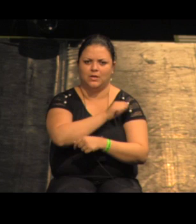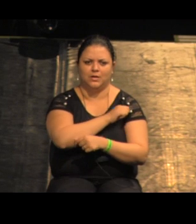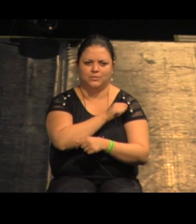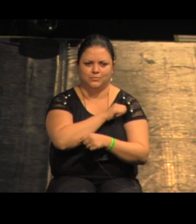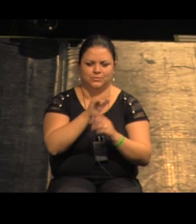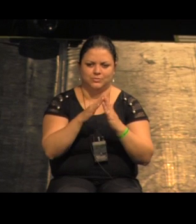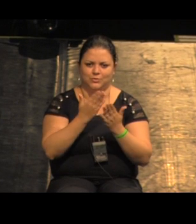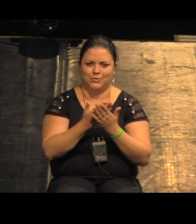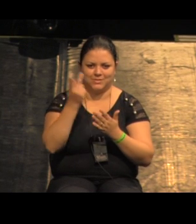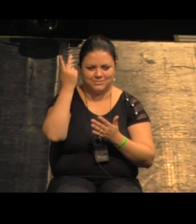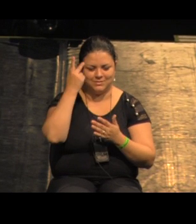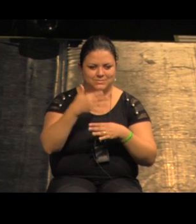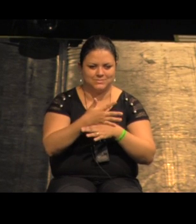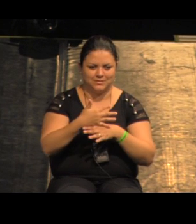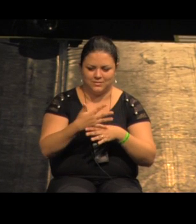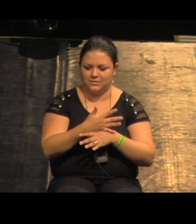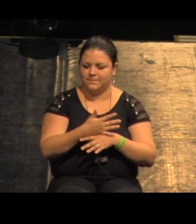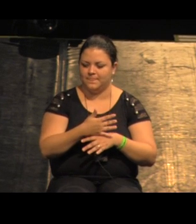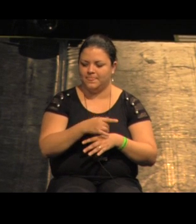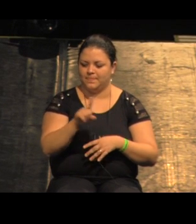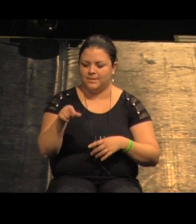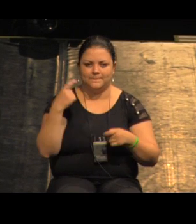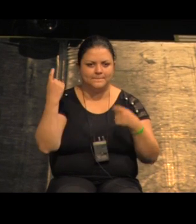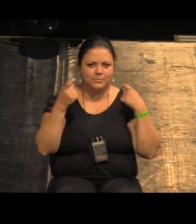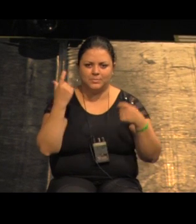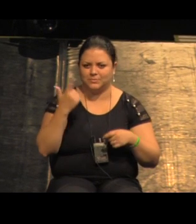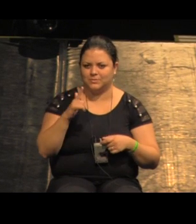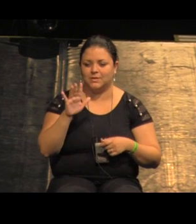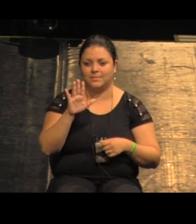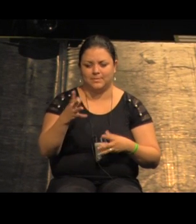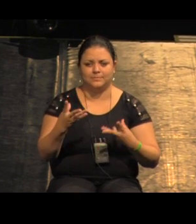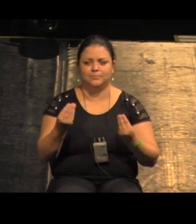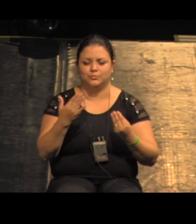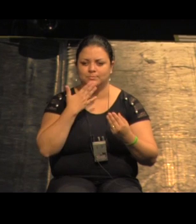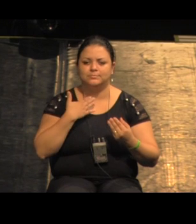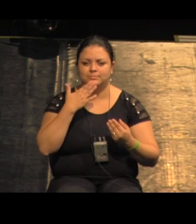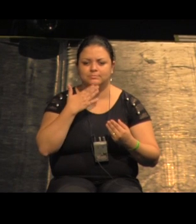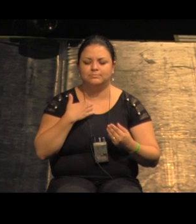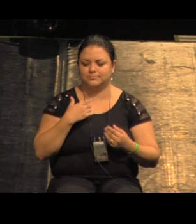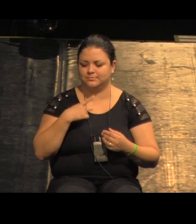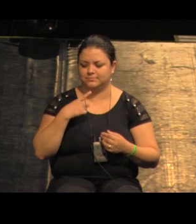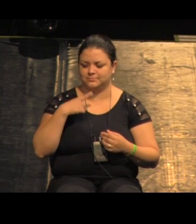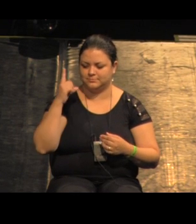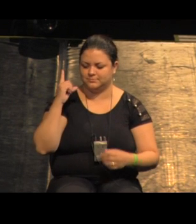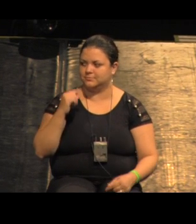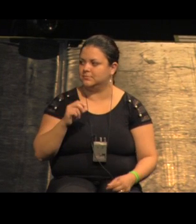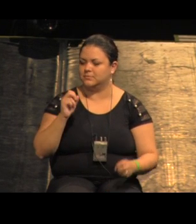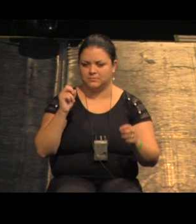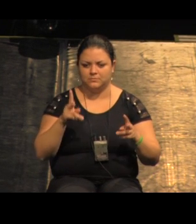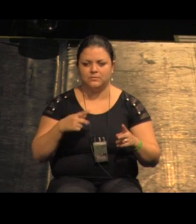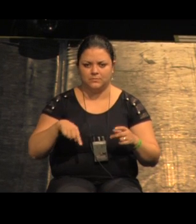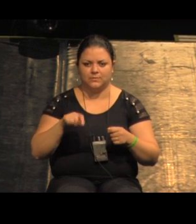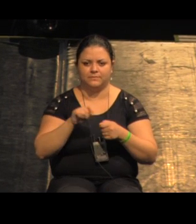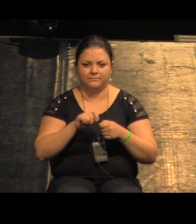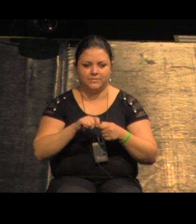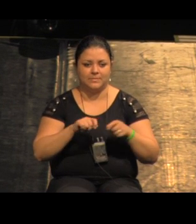escola da cidade deve ter certeza que a gente não se preocupou com isso mas foi uma demanda muito forte deles ok a gente vai fazer tudo